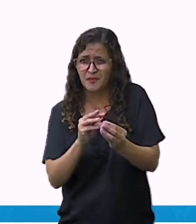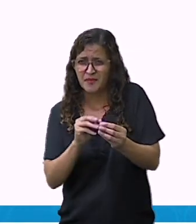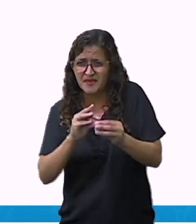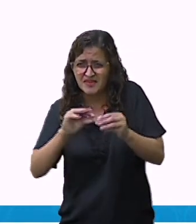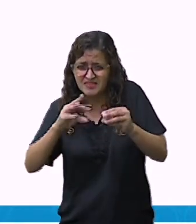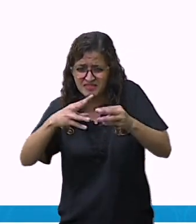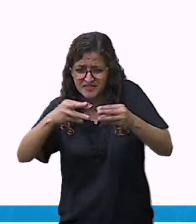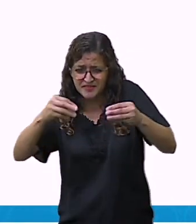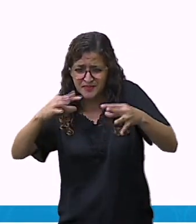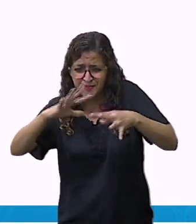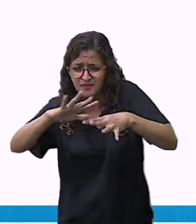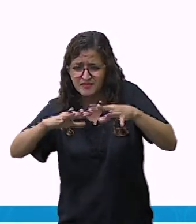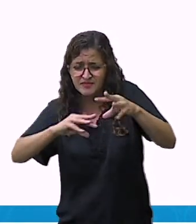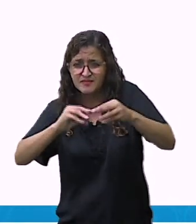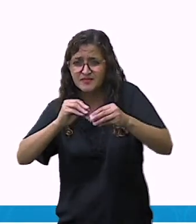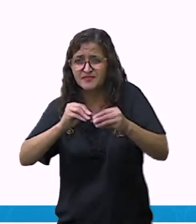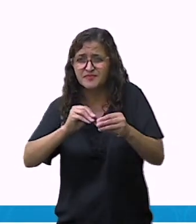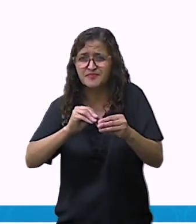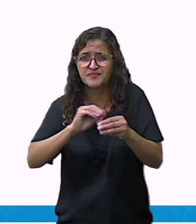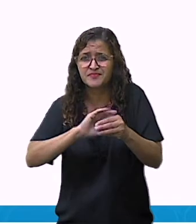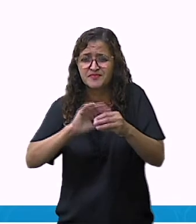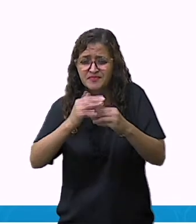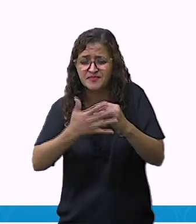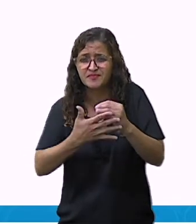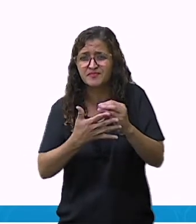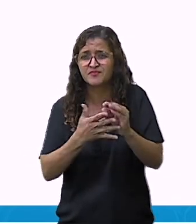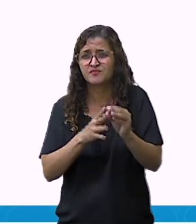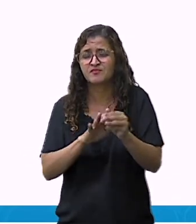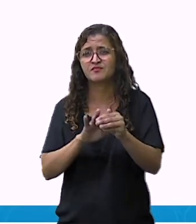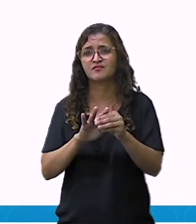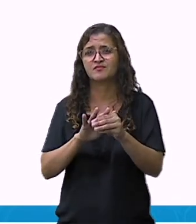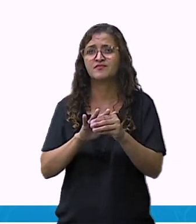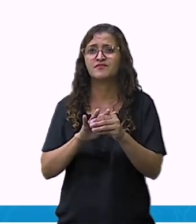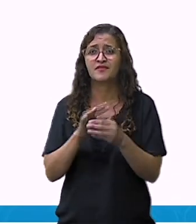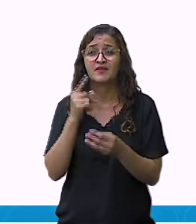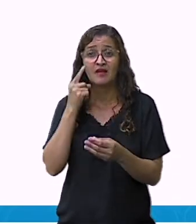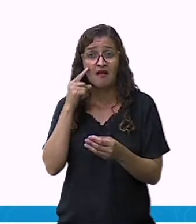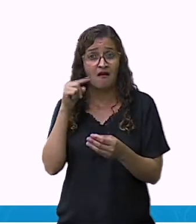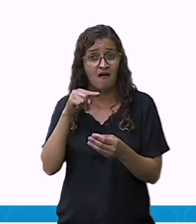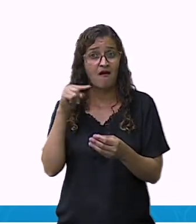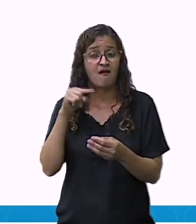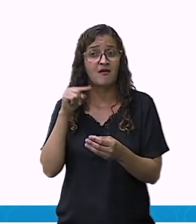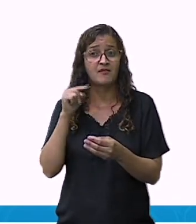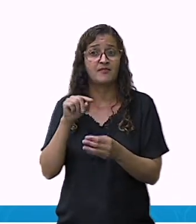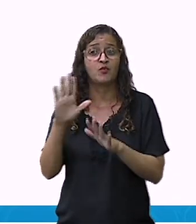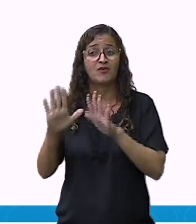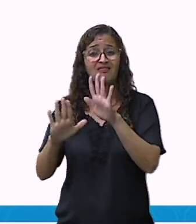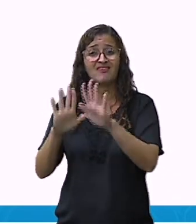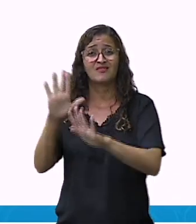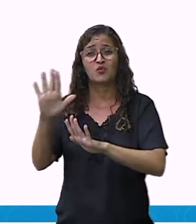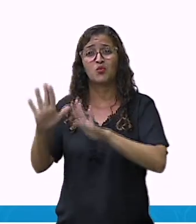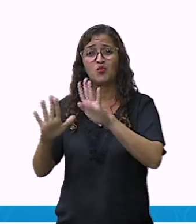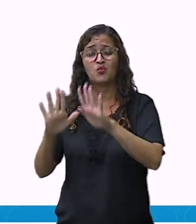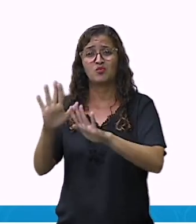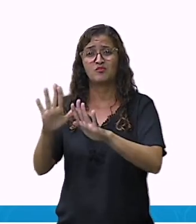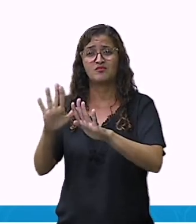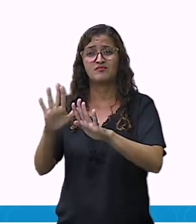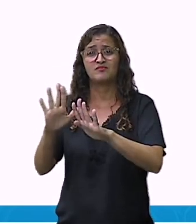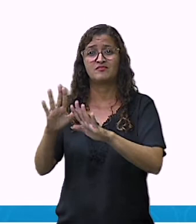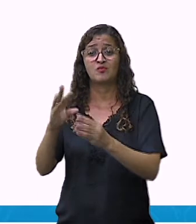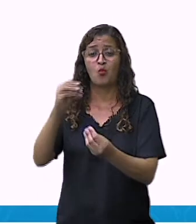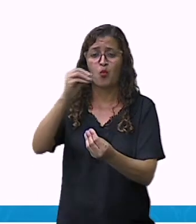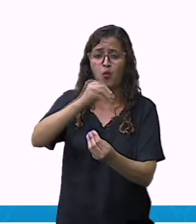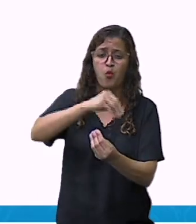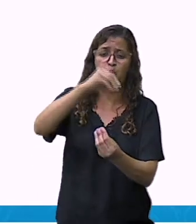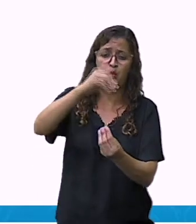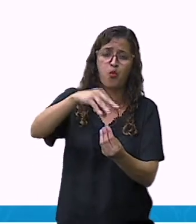aranha que fica cobrindo aquela parte. Então, é assim que se desenvolvem os